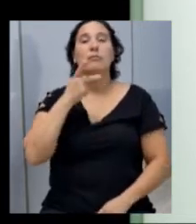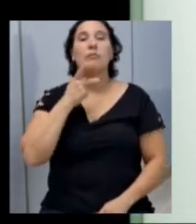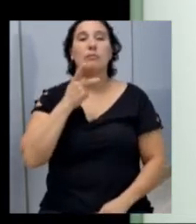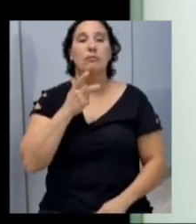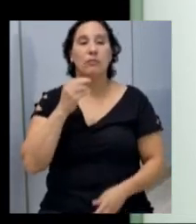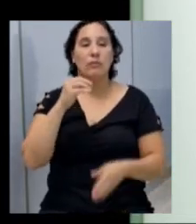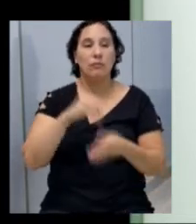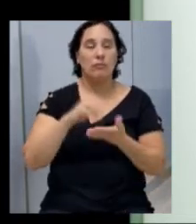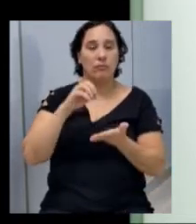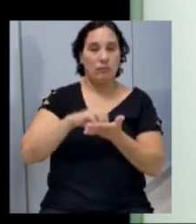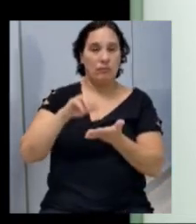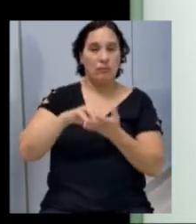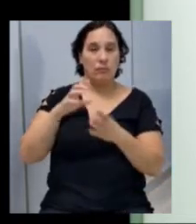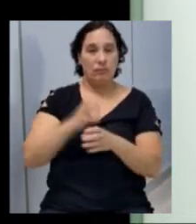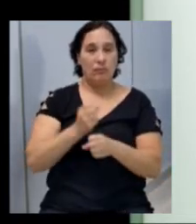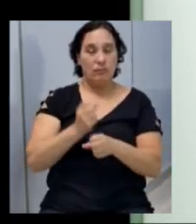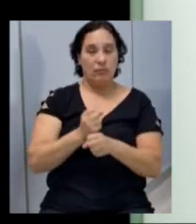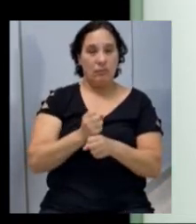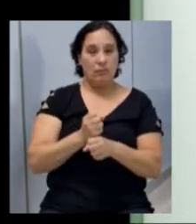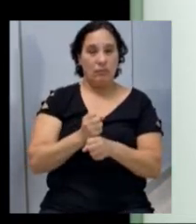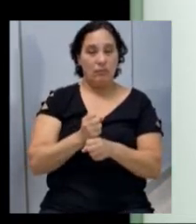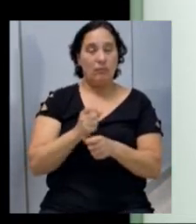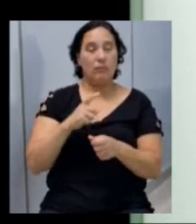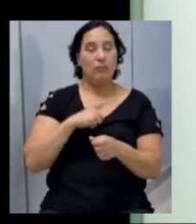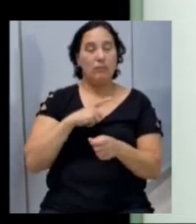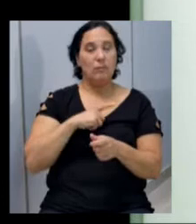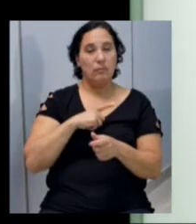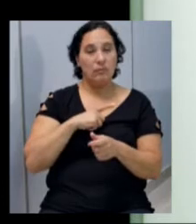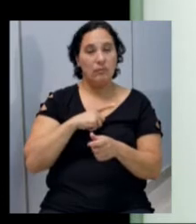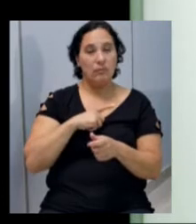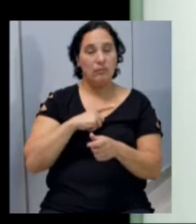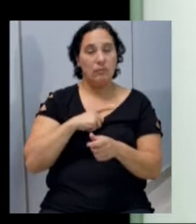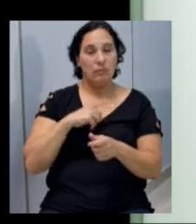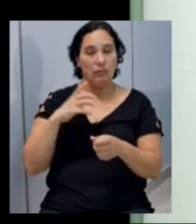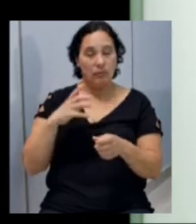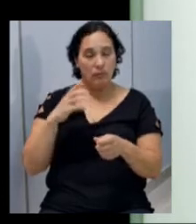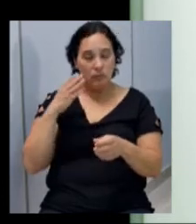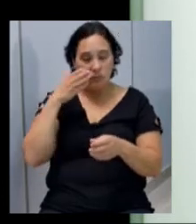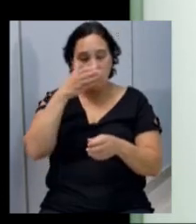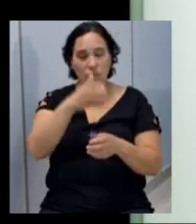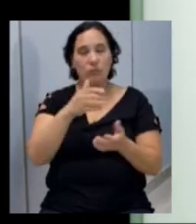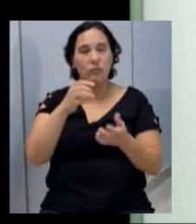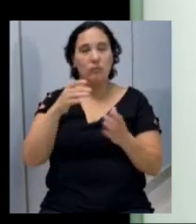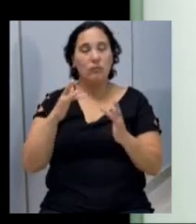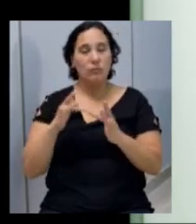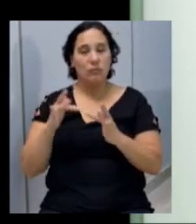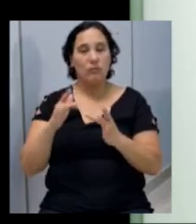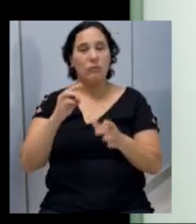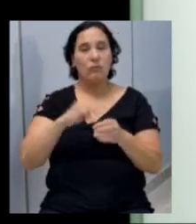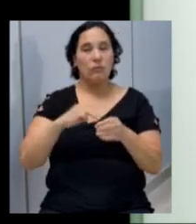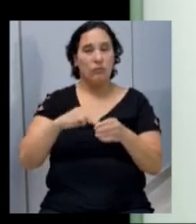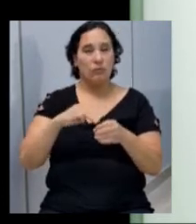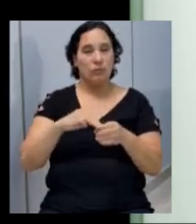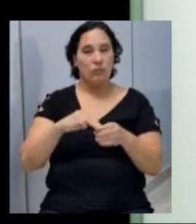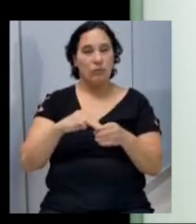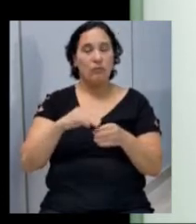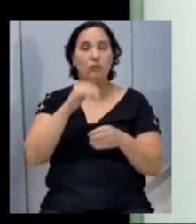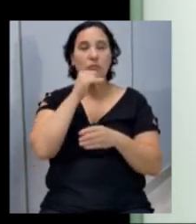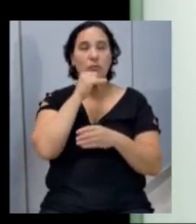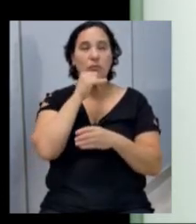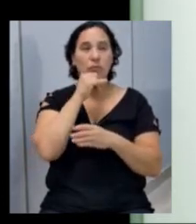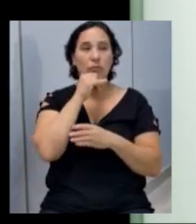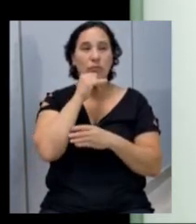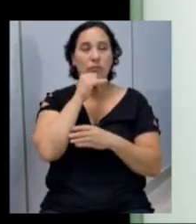que é dentro da Secretaria de Obras que se concentram os maiores contratos do município, exemplo